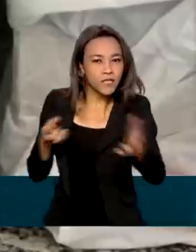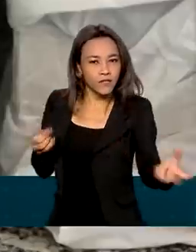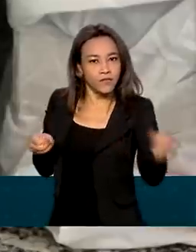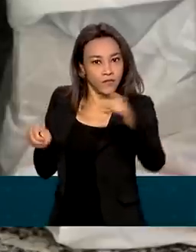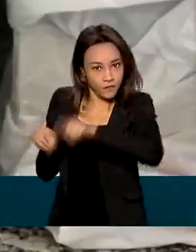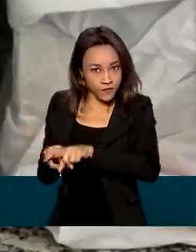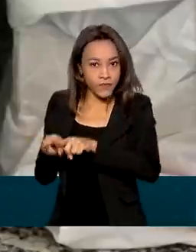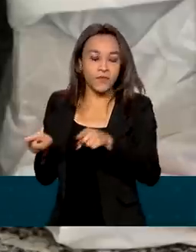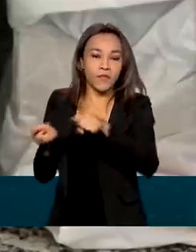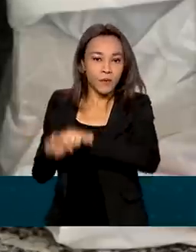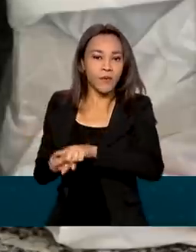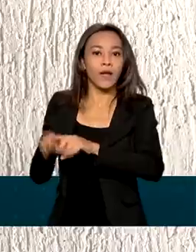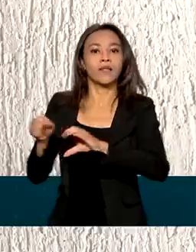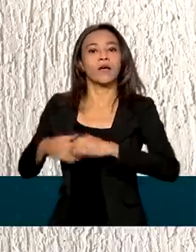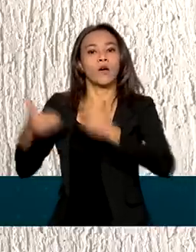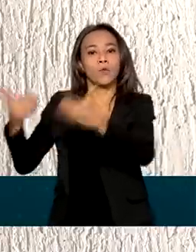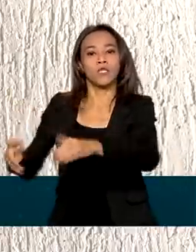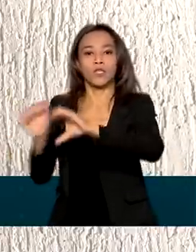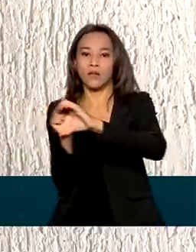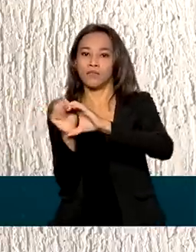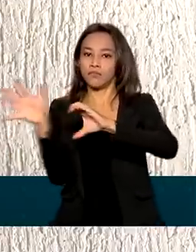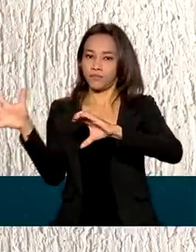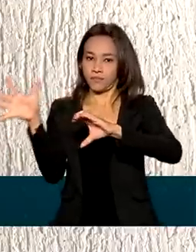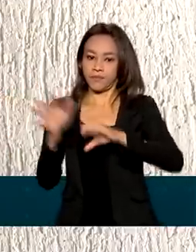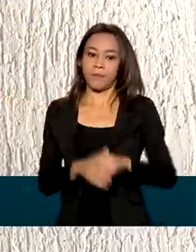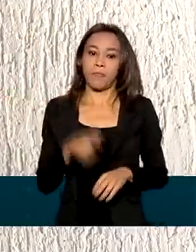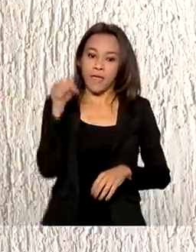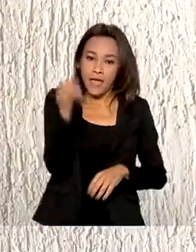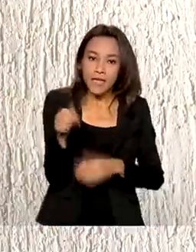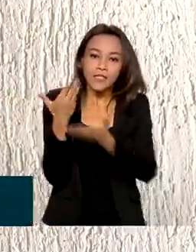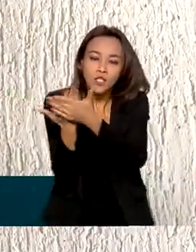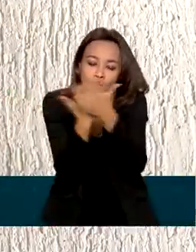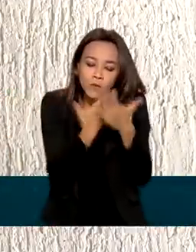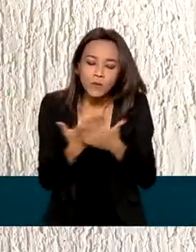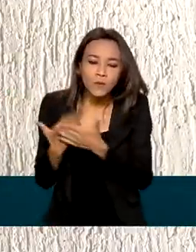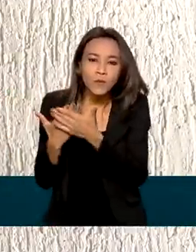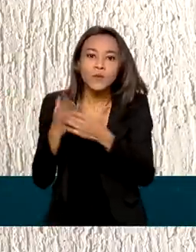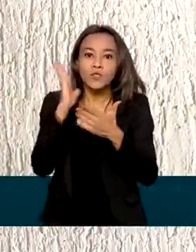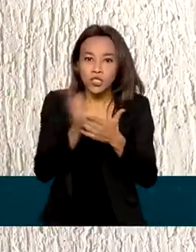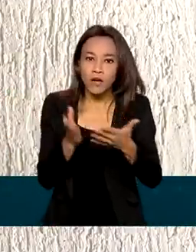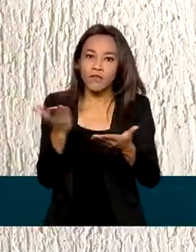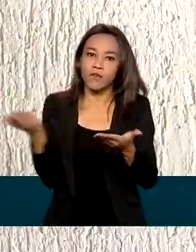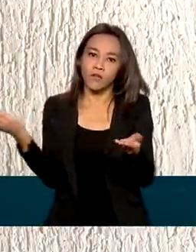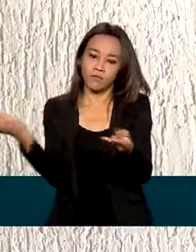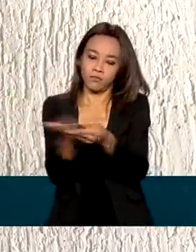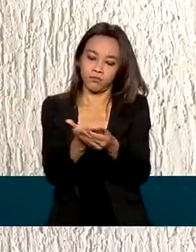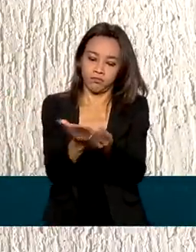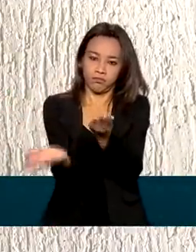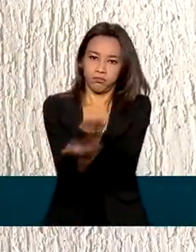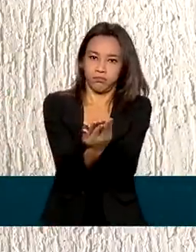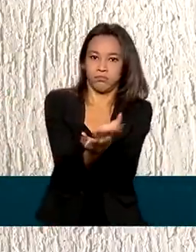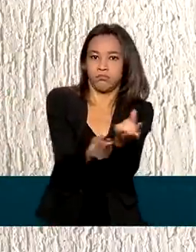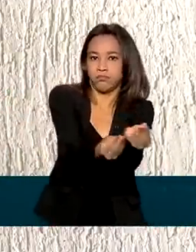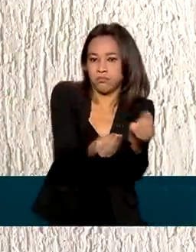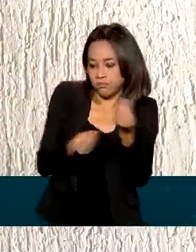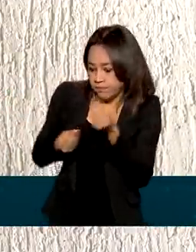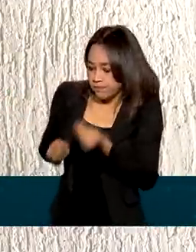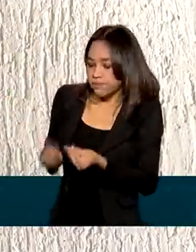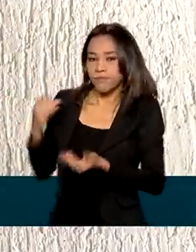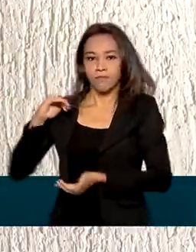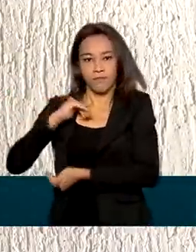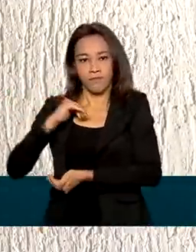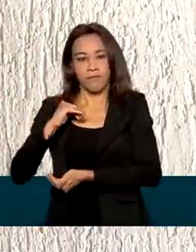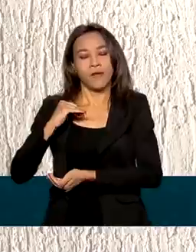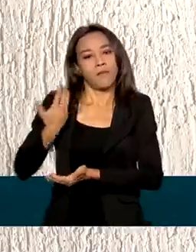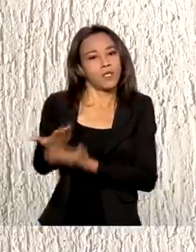Tecnologia e Inovações. O estudo Spintec foi protocolado na Anvisa na última sexta-feira para estudos clínicos fase